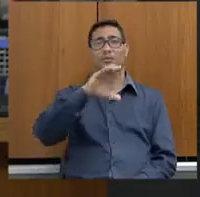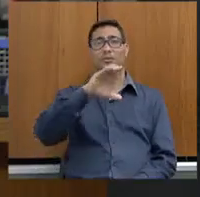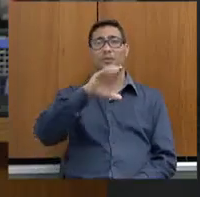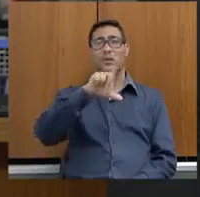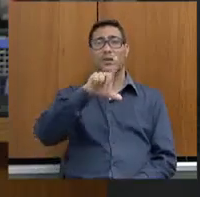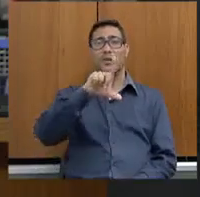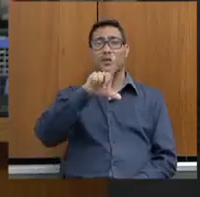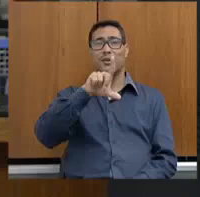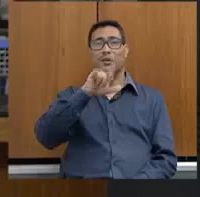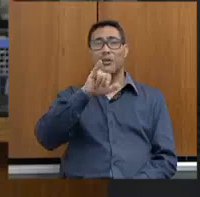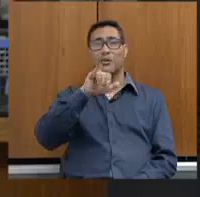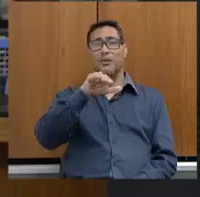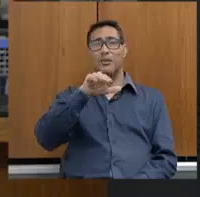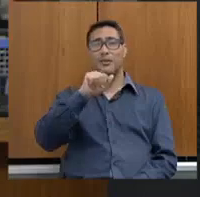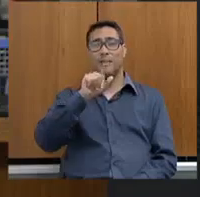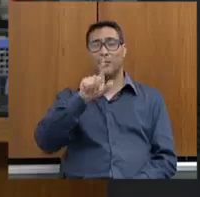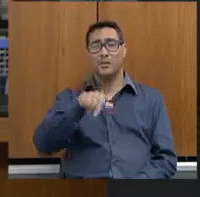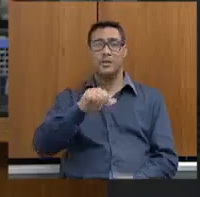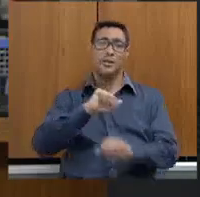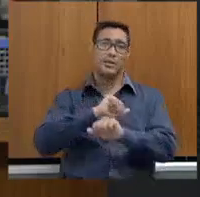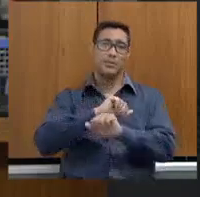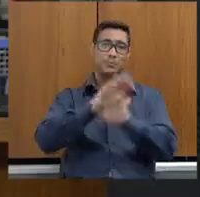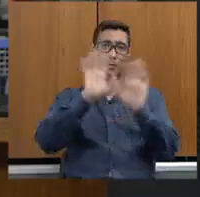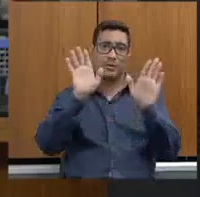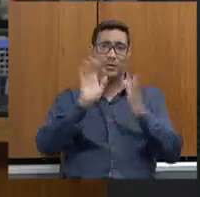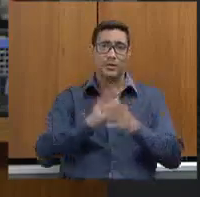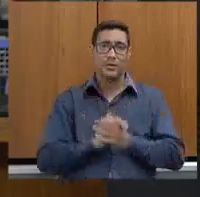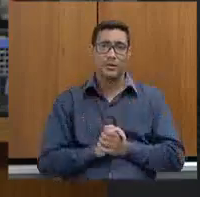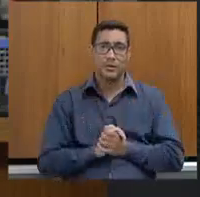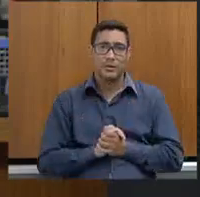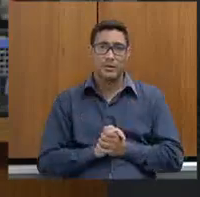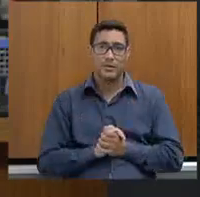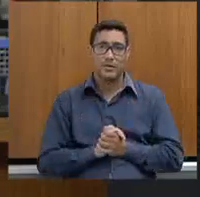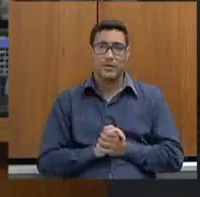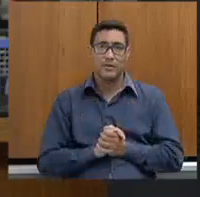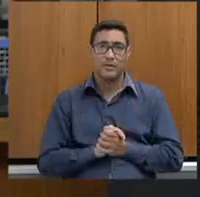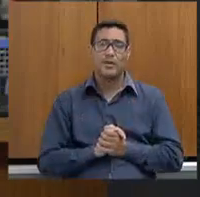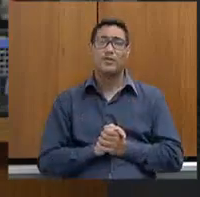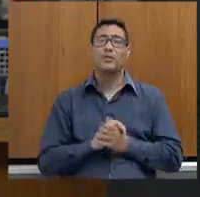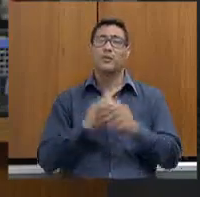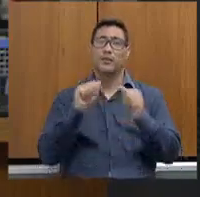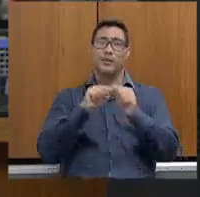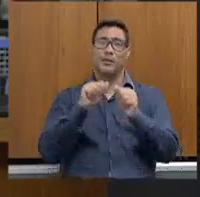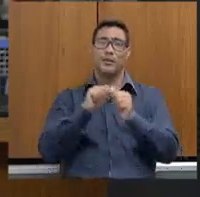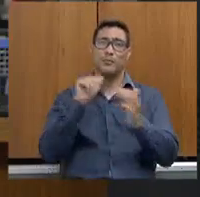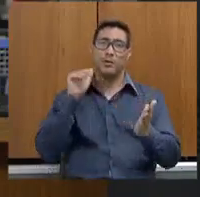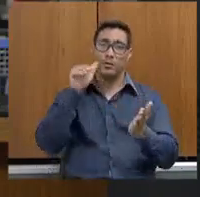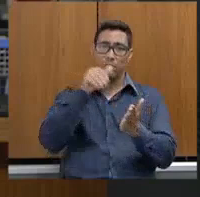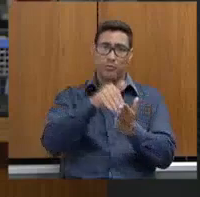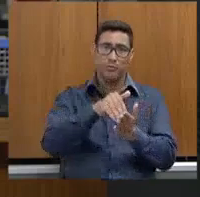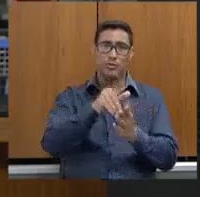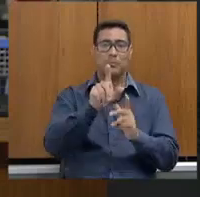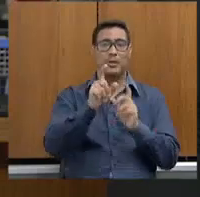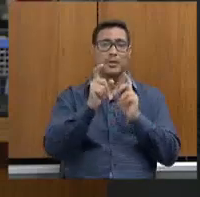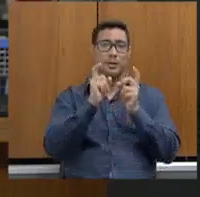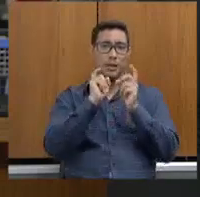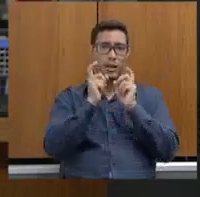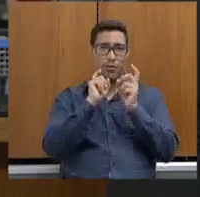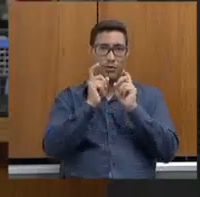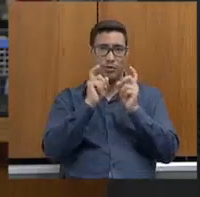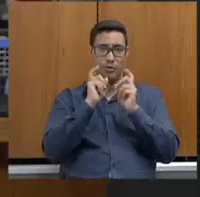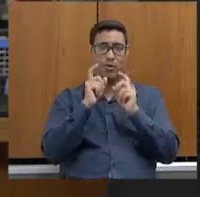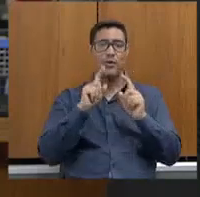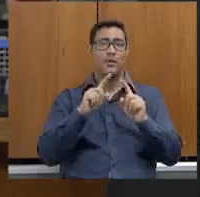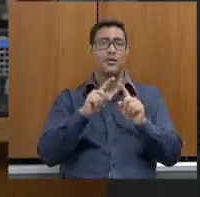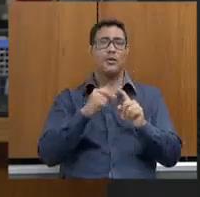porque é o momento. Então, estou fazendo praticamente as minhas últimas reuniões em comissões. E eu não poderia deixar